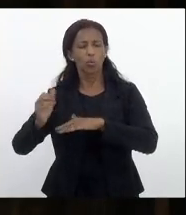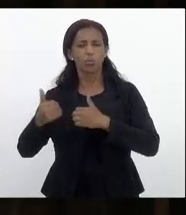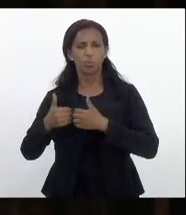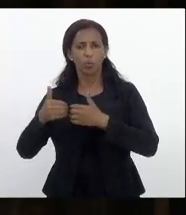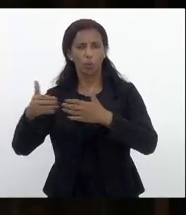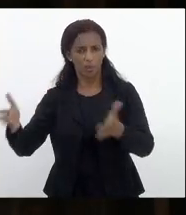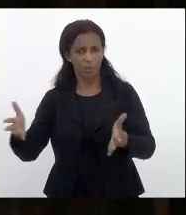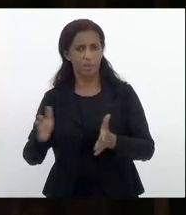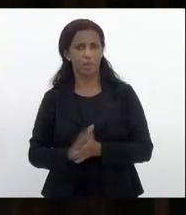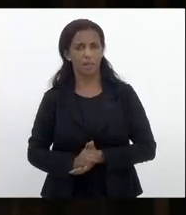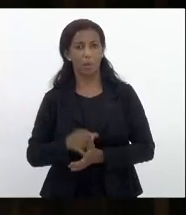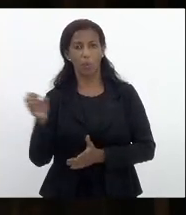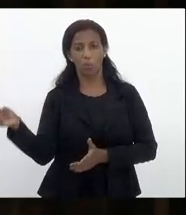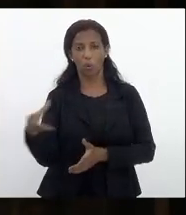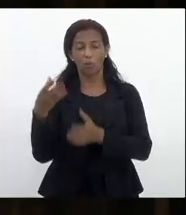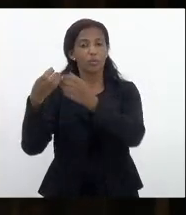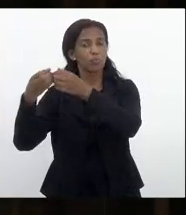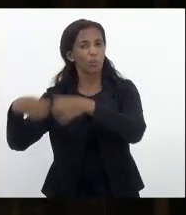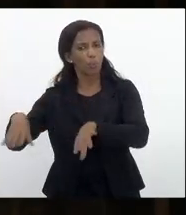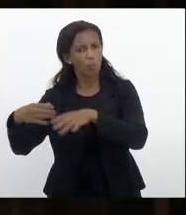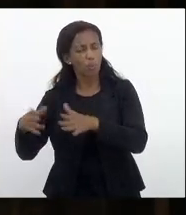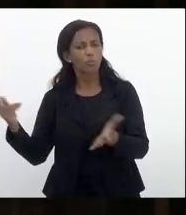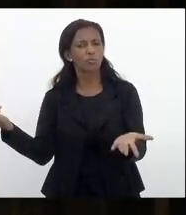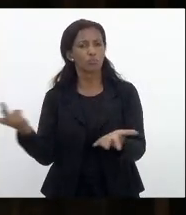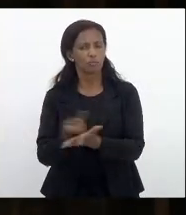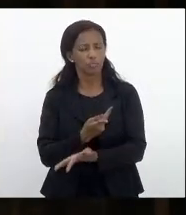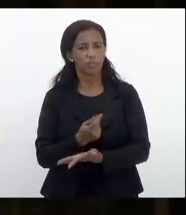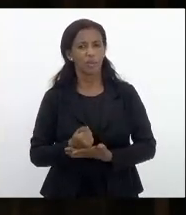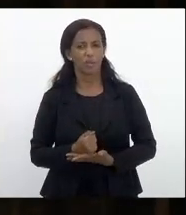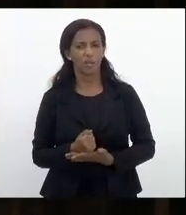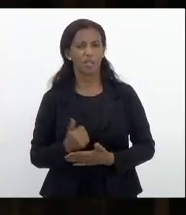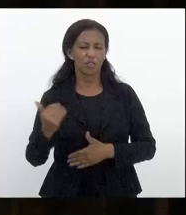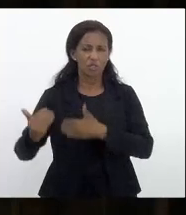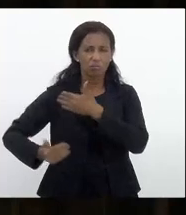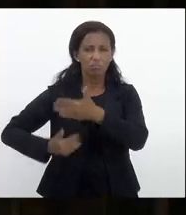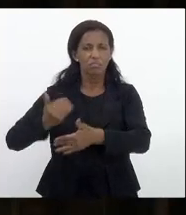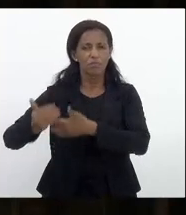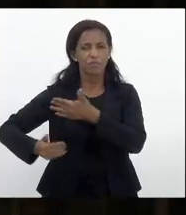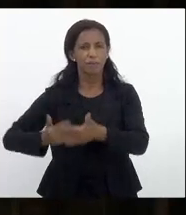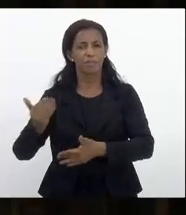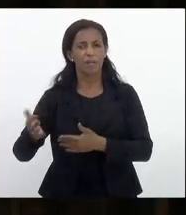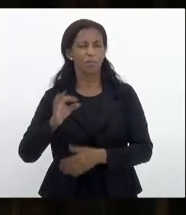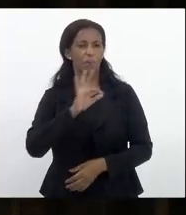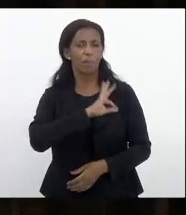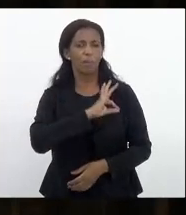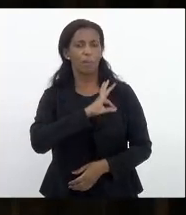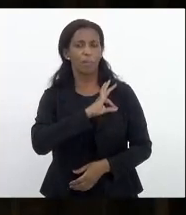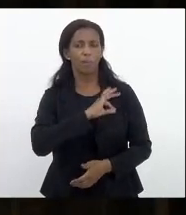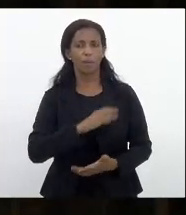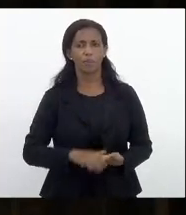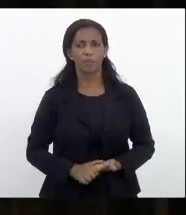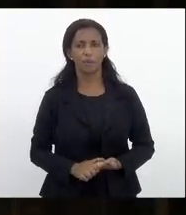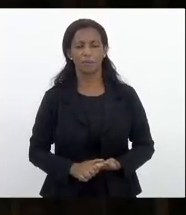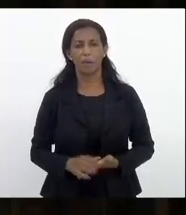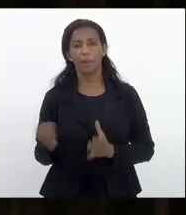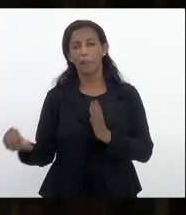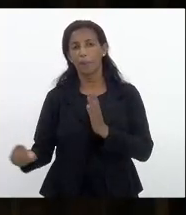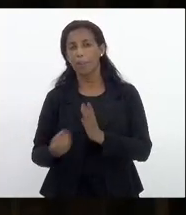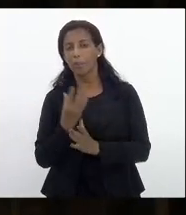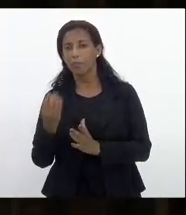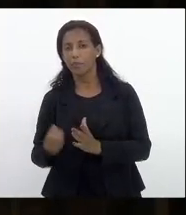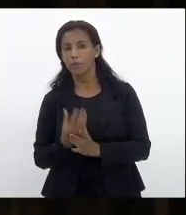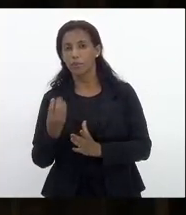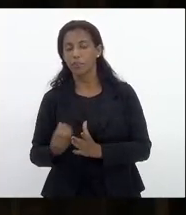fato a sair novos concursos virão e a gente terá cada vez mais uma polícia produtiva